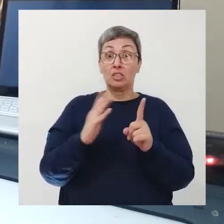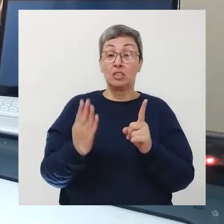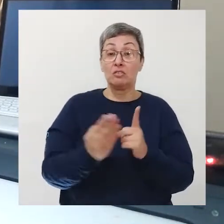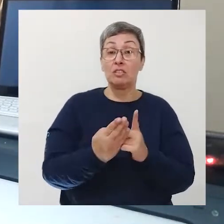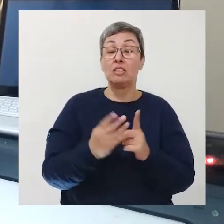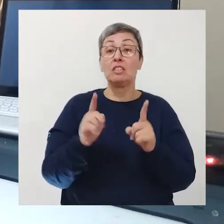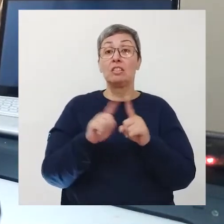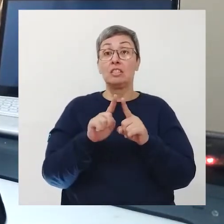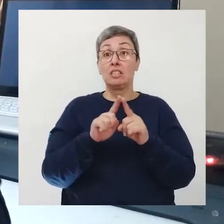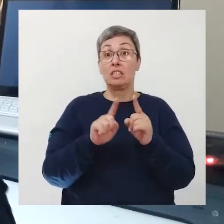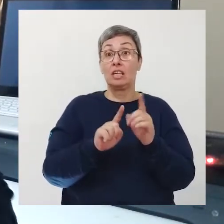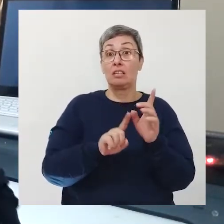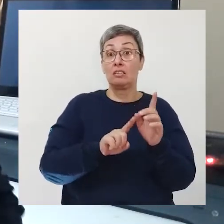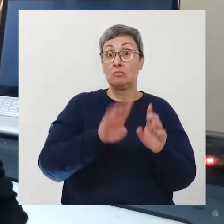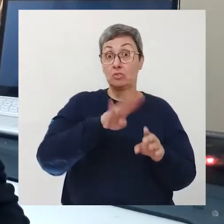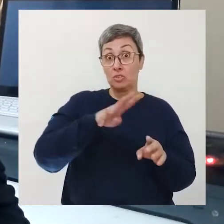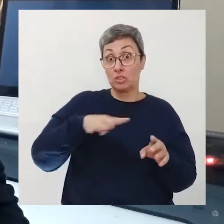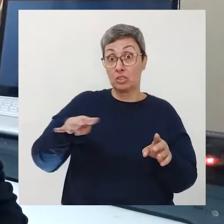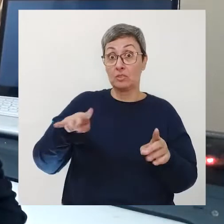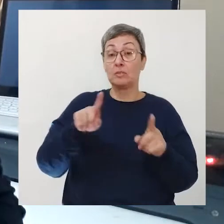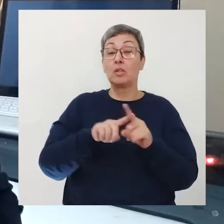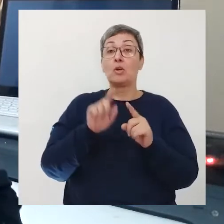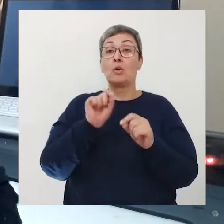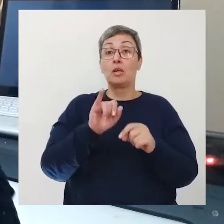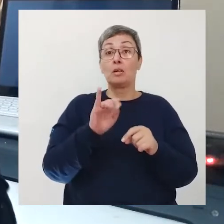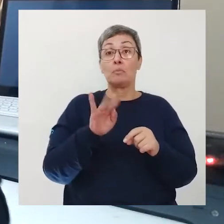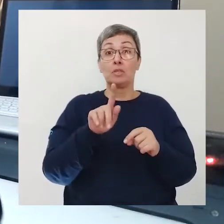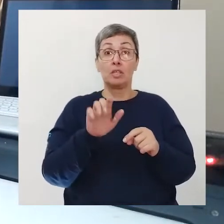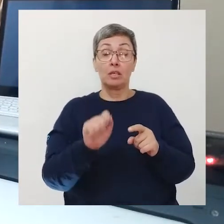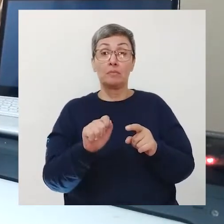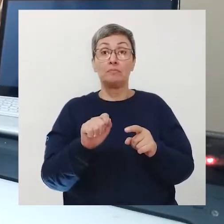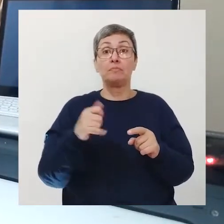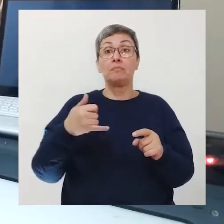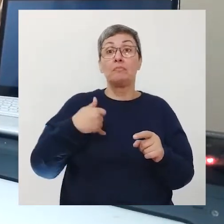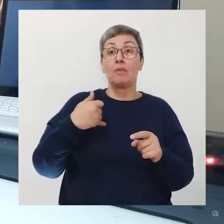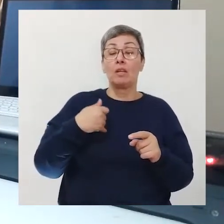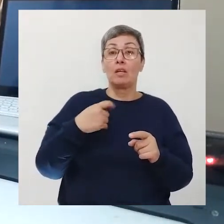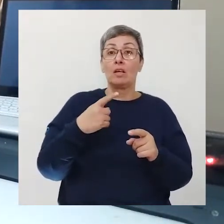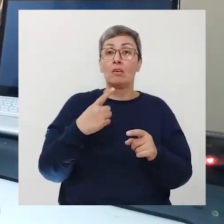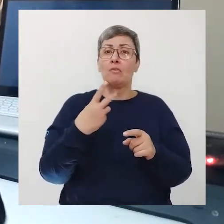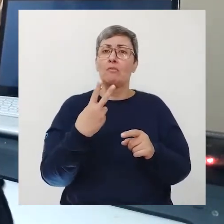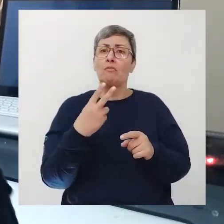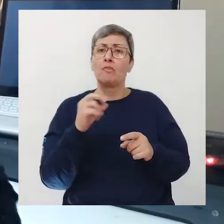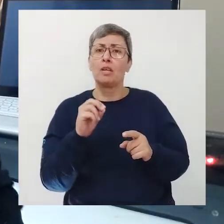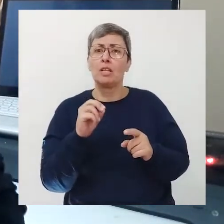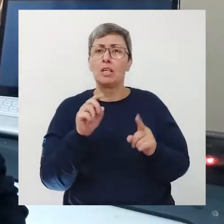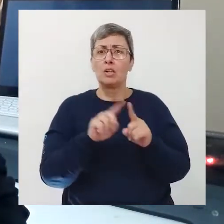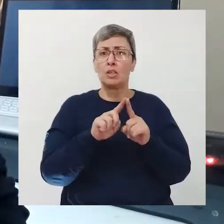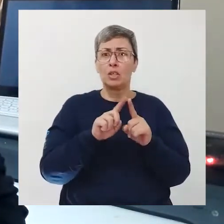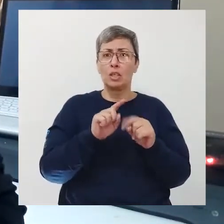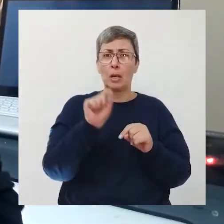Estatísticas O IBGE E é aos 20 anos que essa chamada